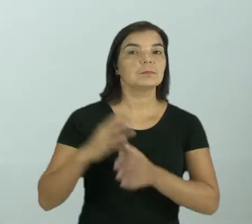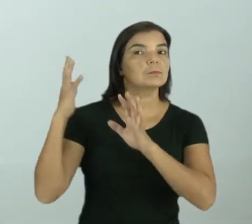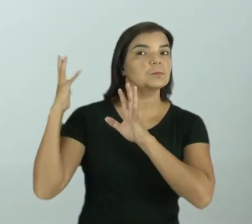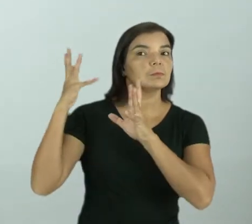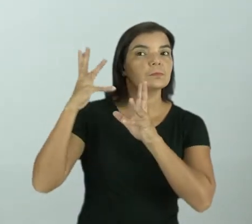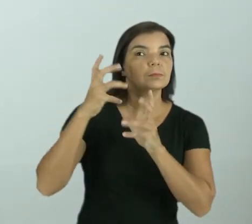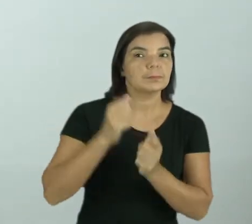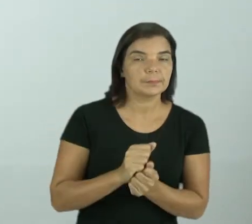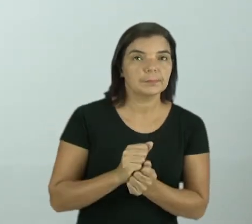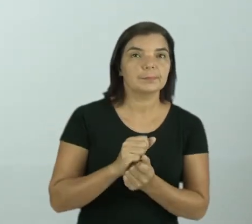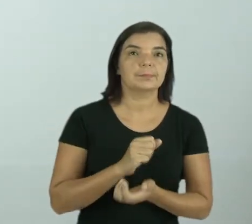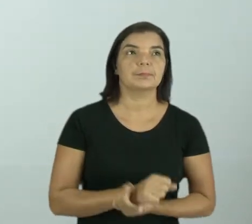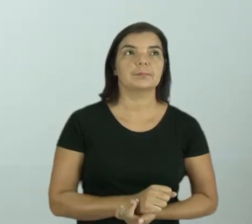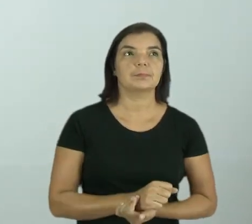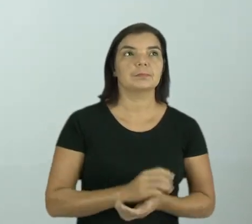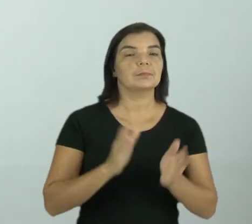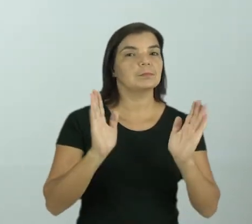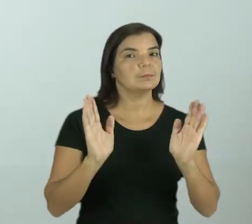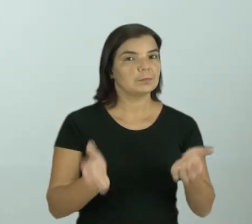Recapitulando,